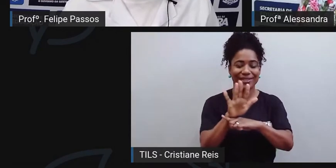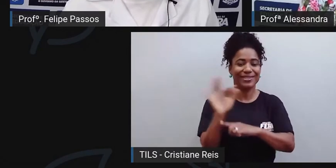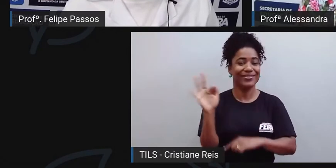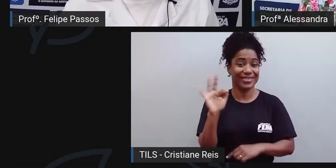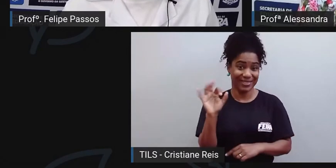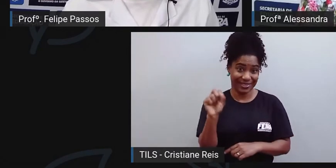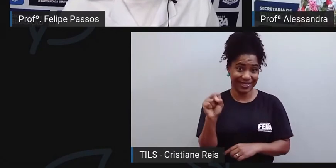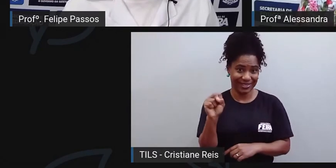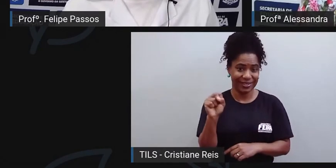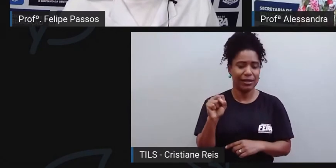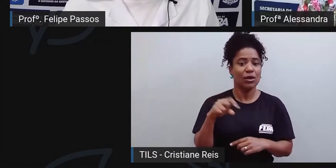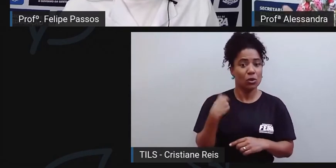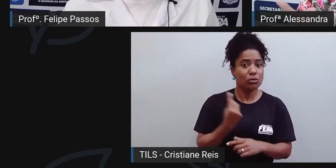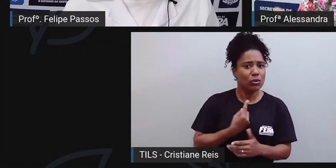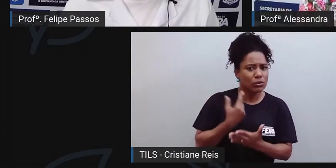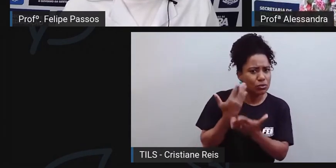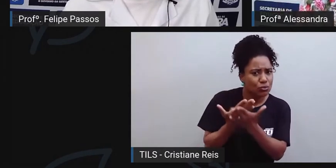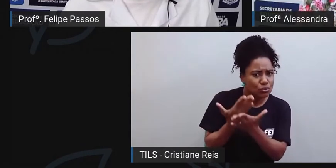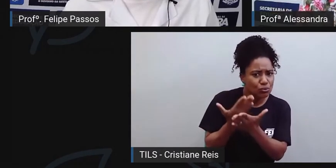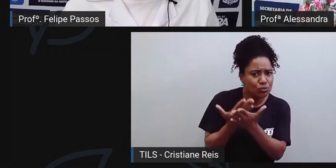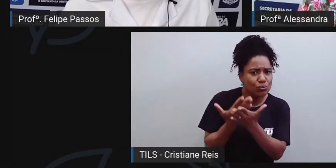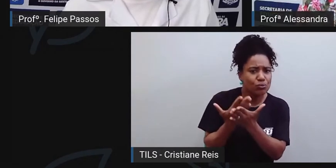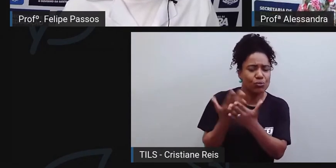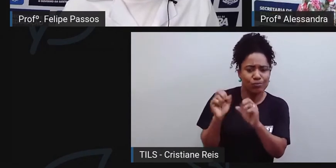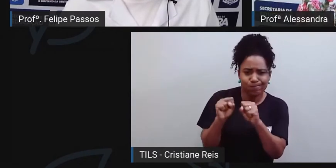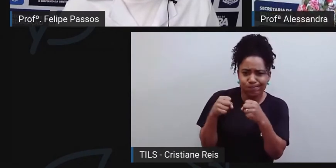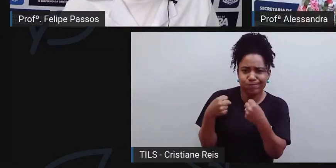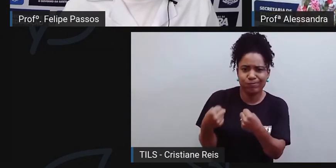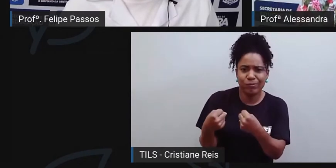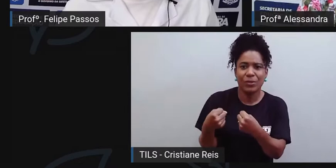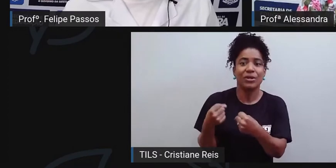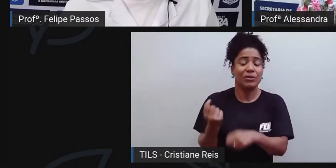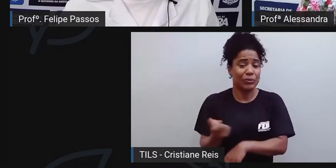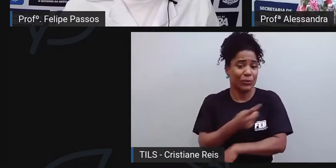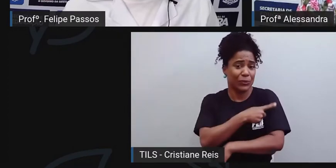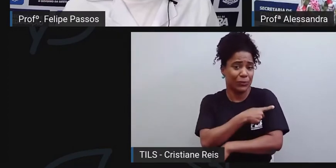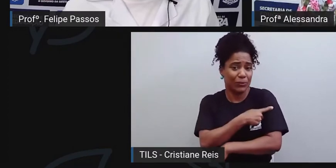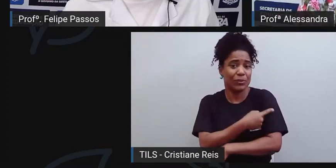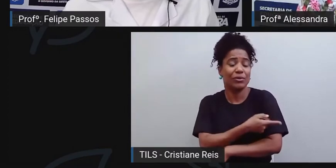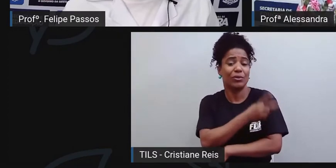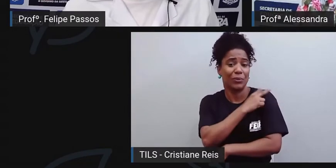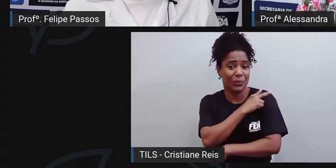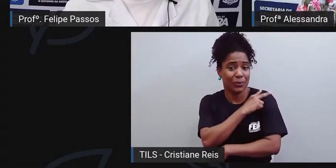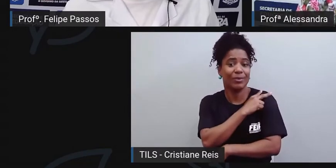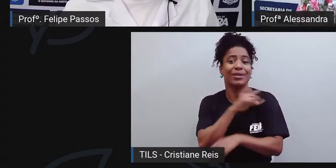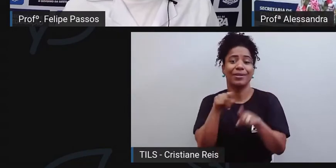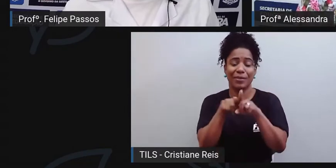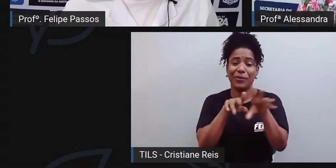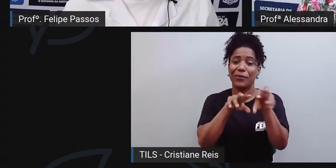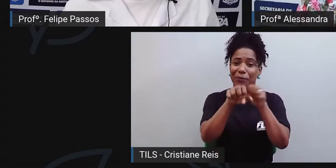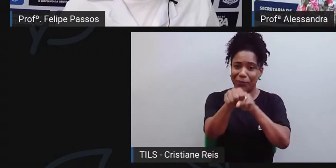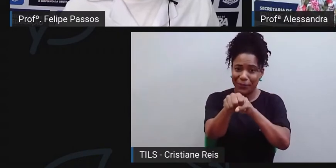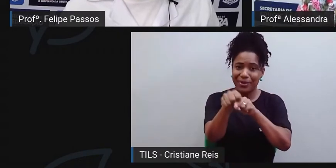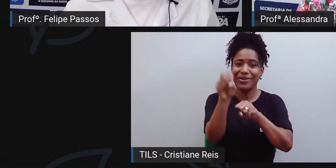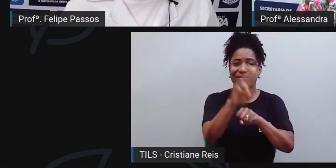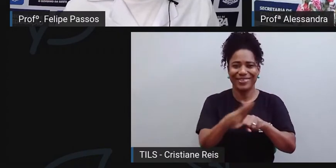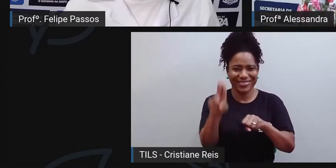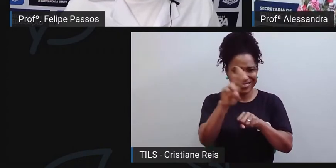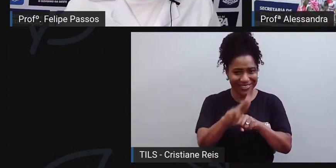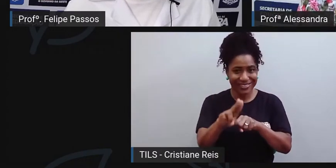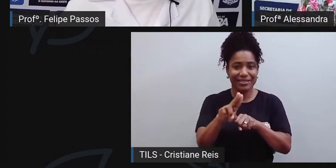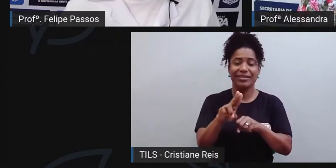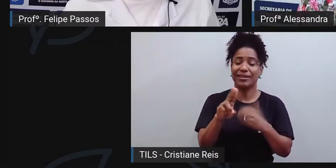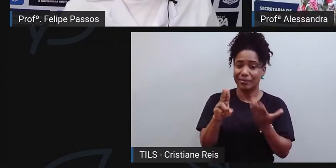vida acadêmica, no período da escola, período da universidade, a gente ouve muito os professores, os colegas